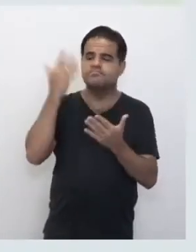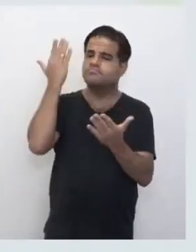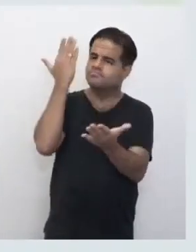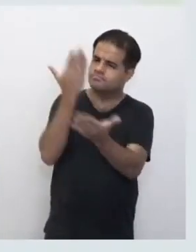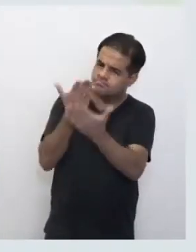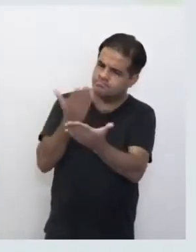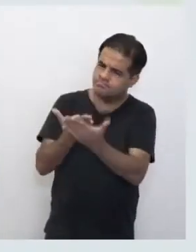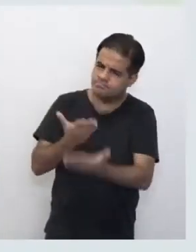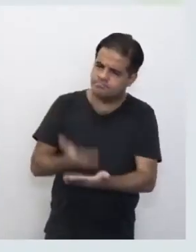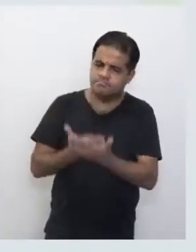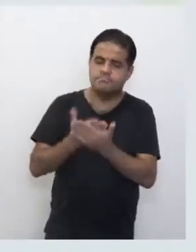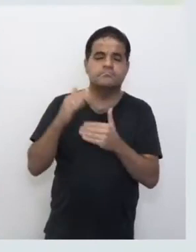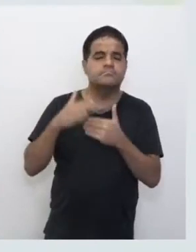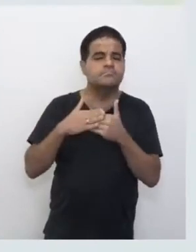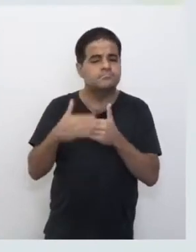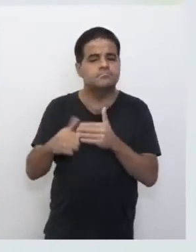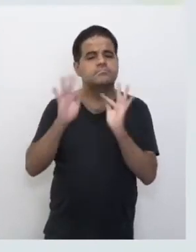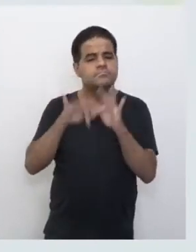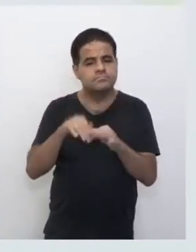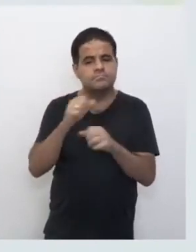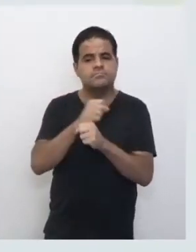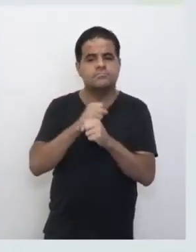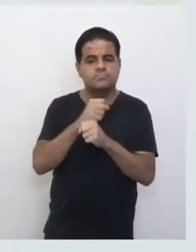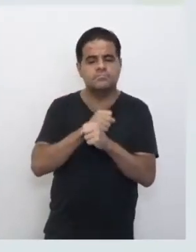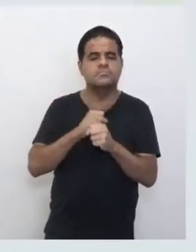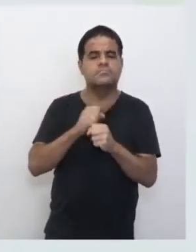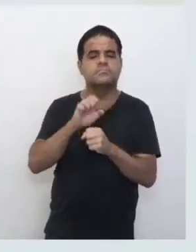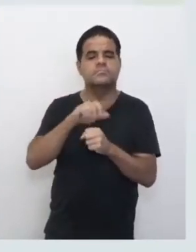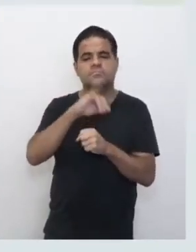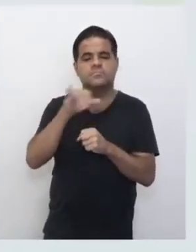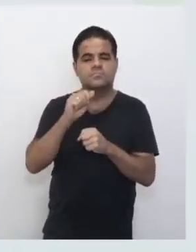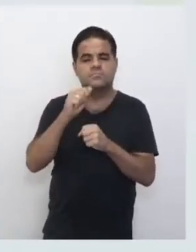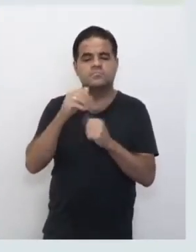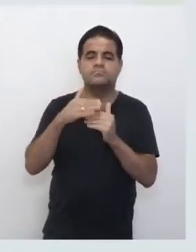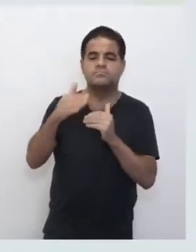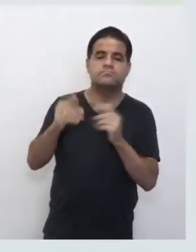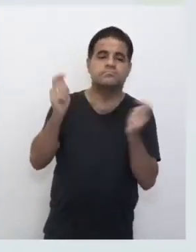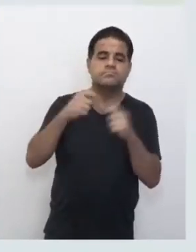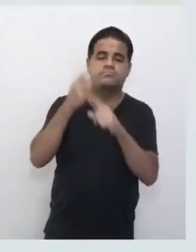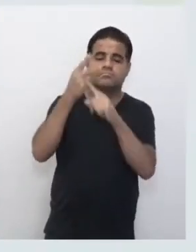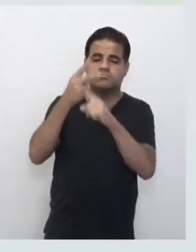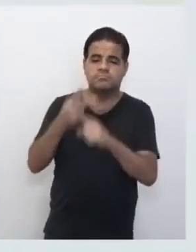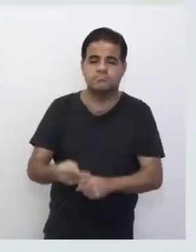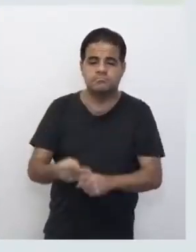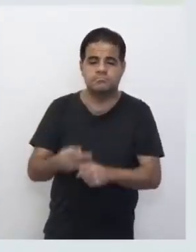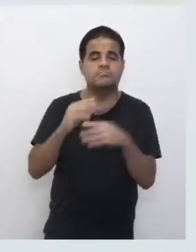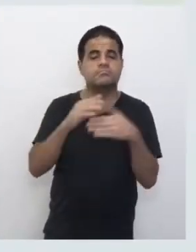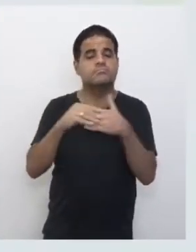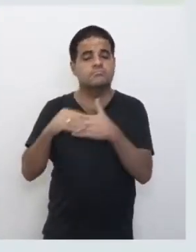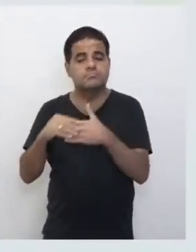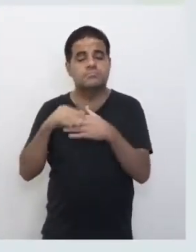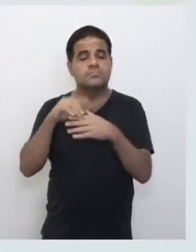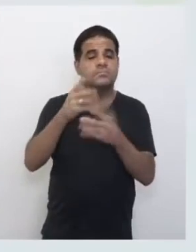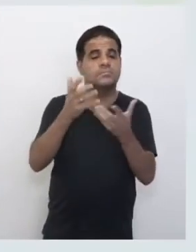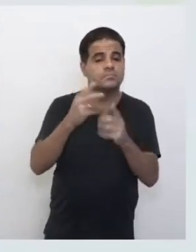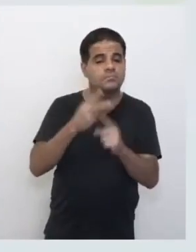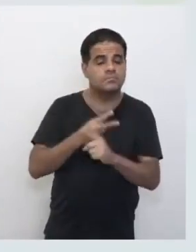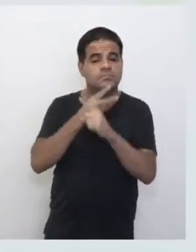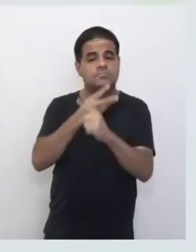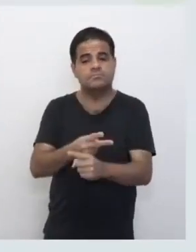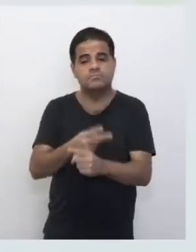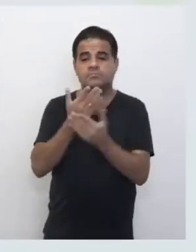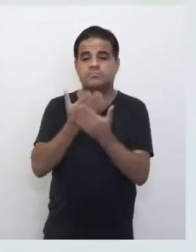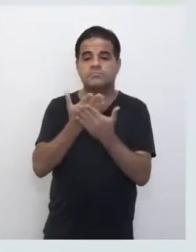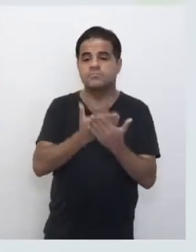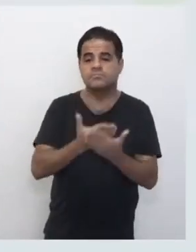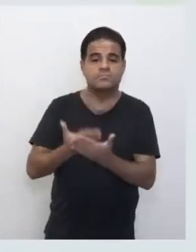médio, anos iniciais, anos finais, então aqui as aulas do EJA. Então, aqui você procura qual segmento que você está procurando nessas aulas.